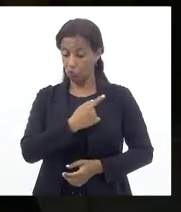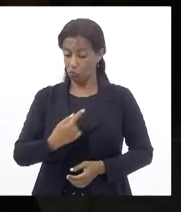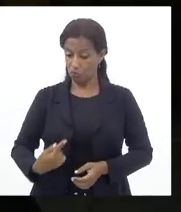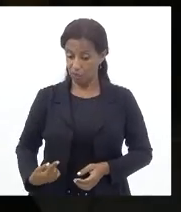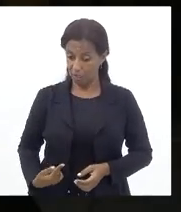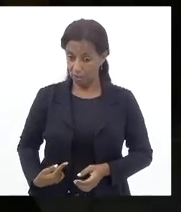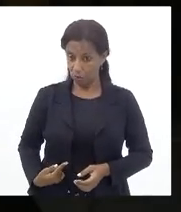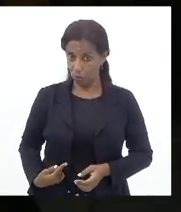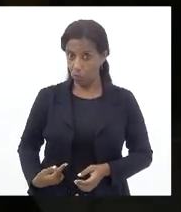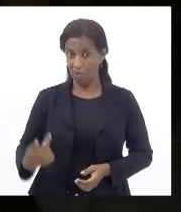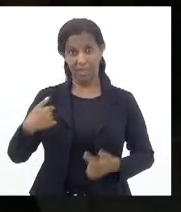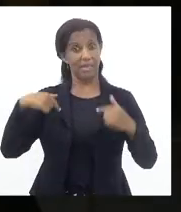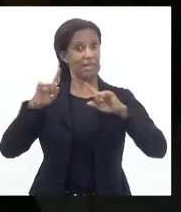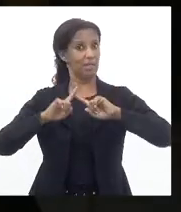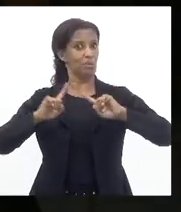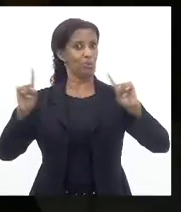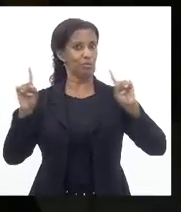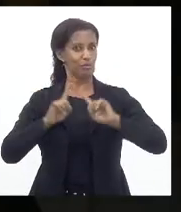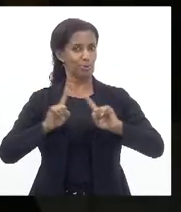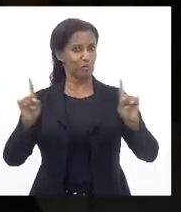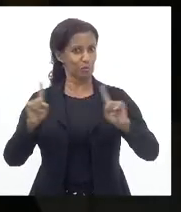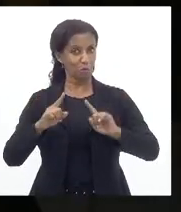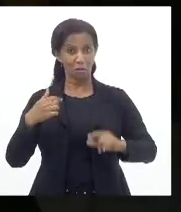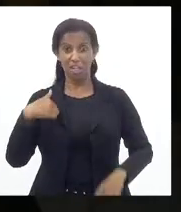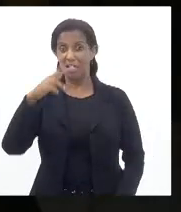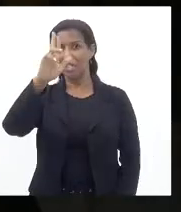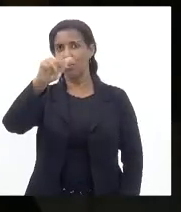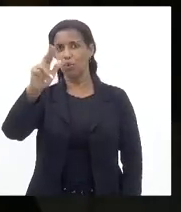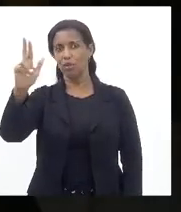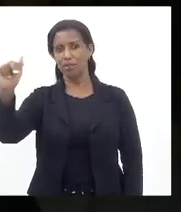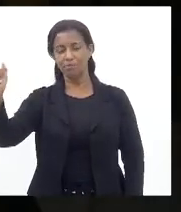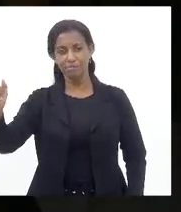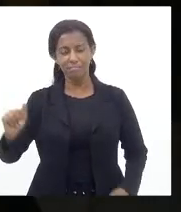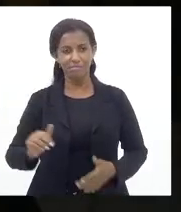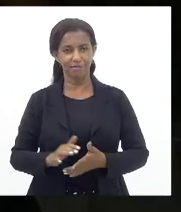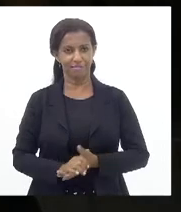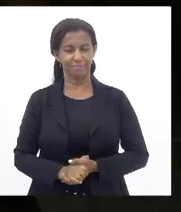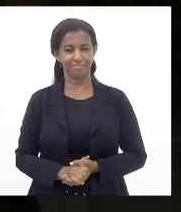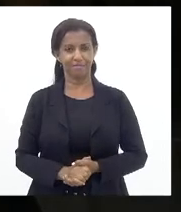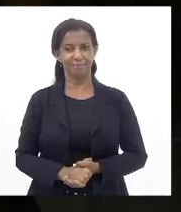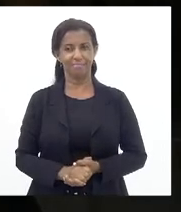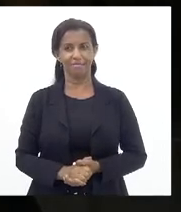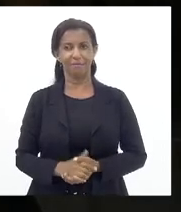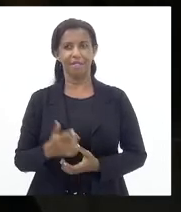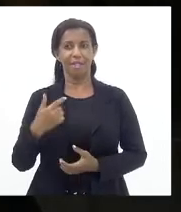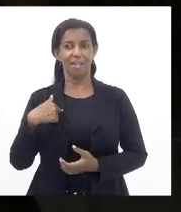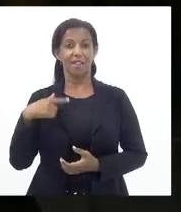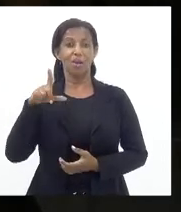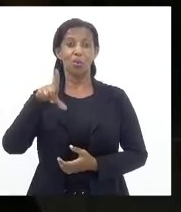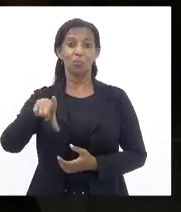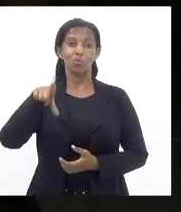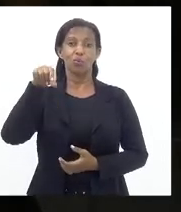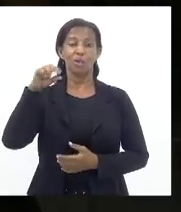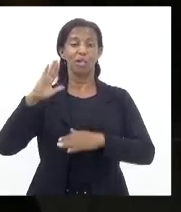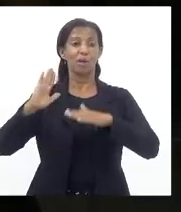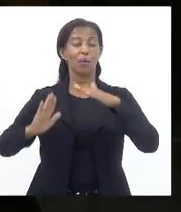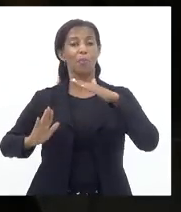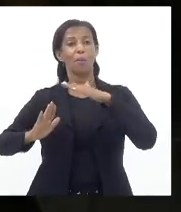E não o sou Nem o serei Eu estipularia No máximo